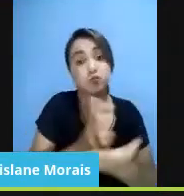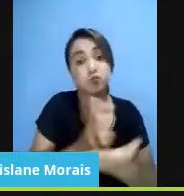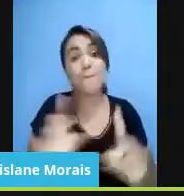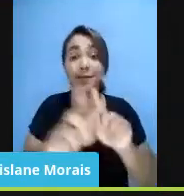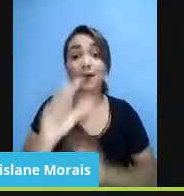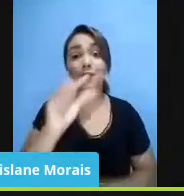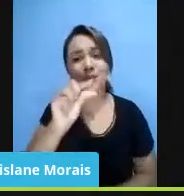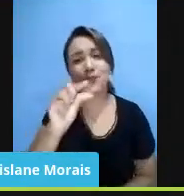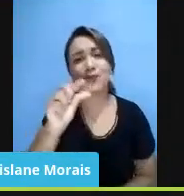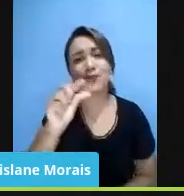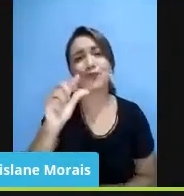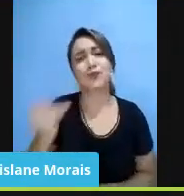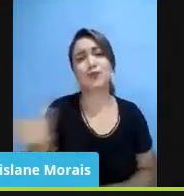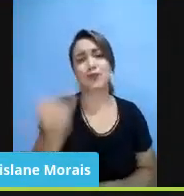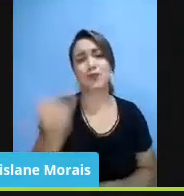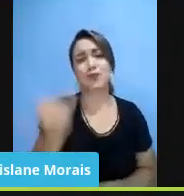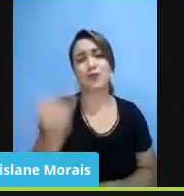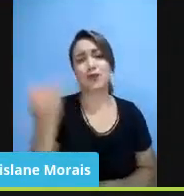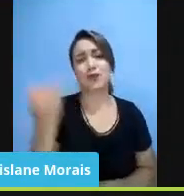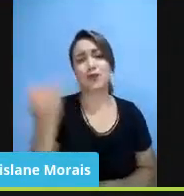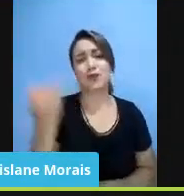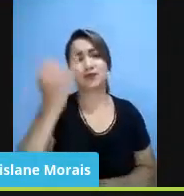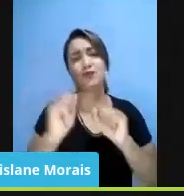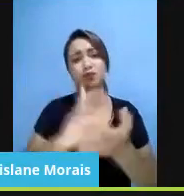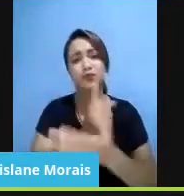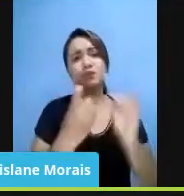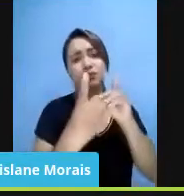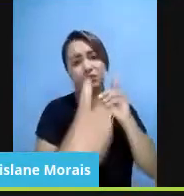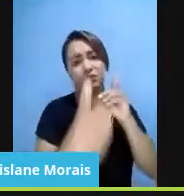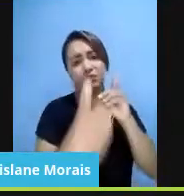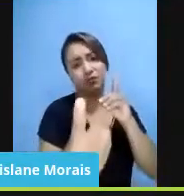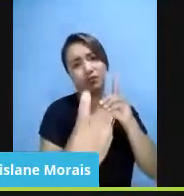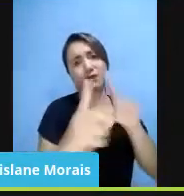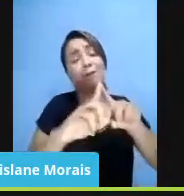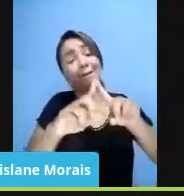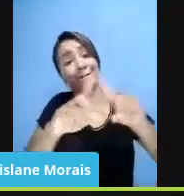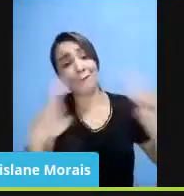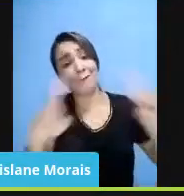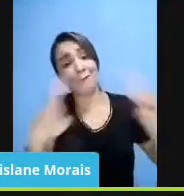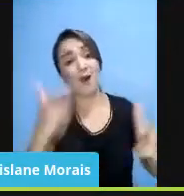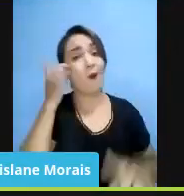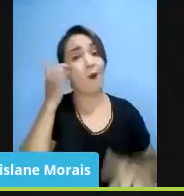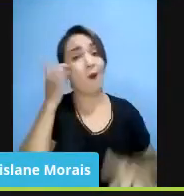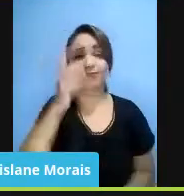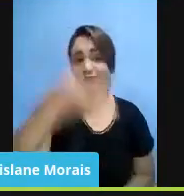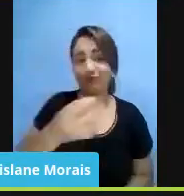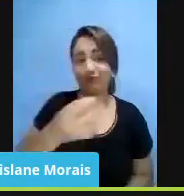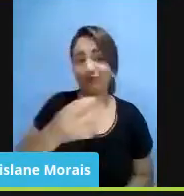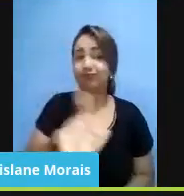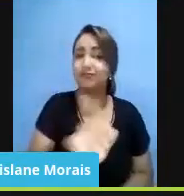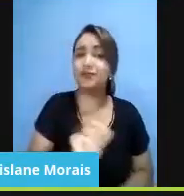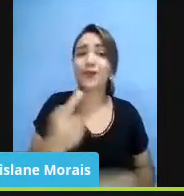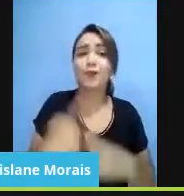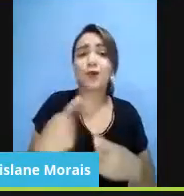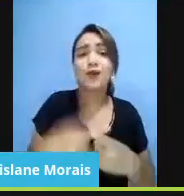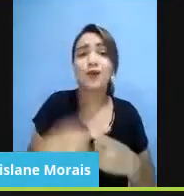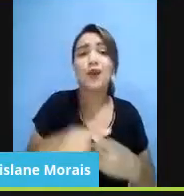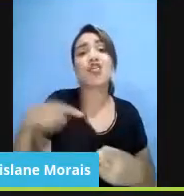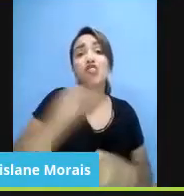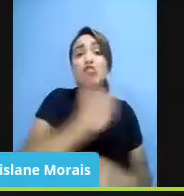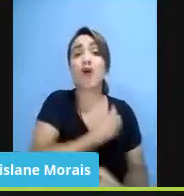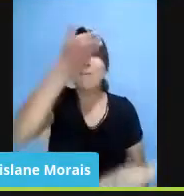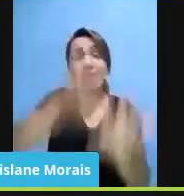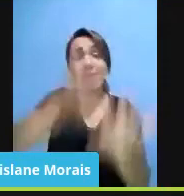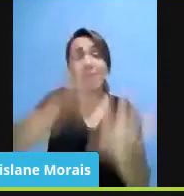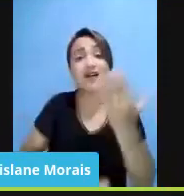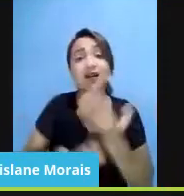importantes. Então, com isso, nós perdemos o principal da